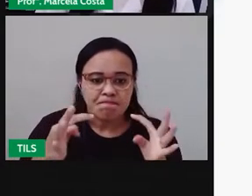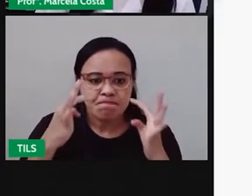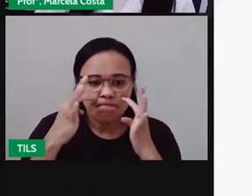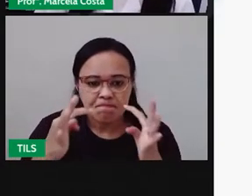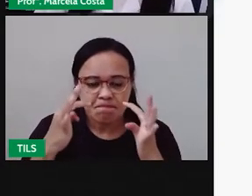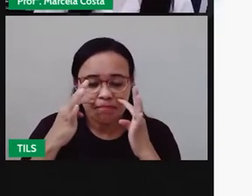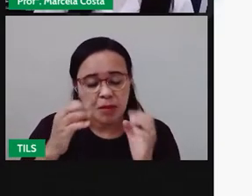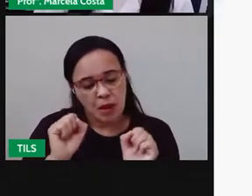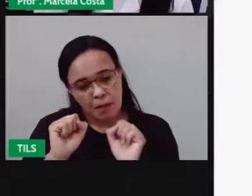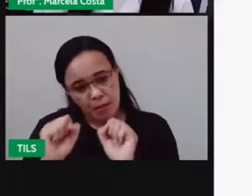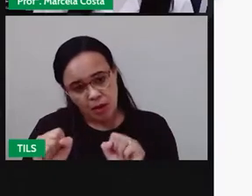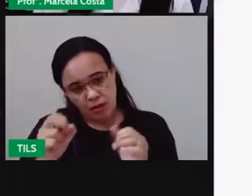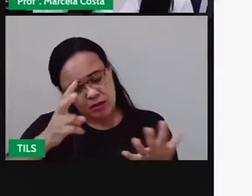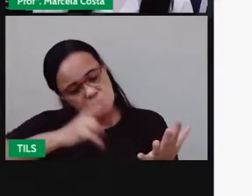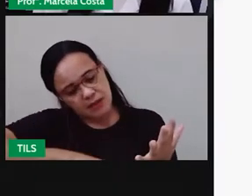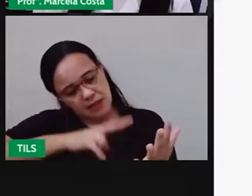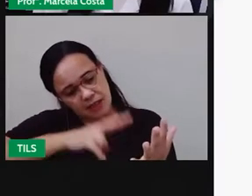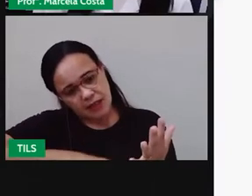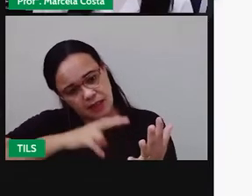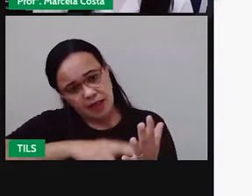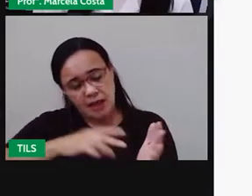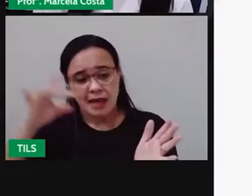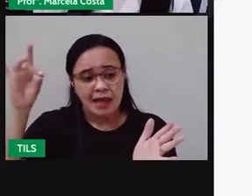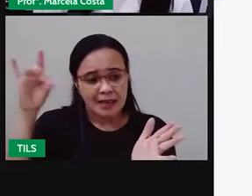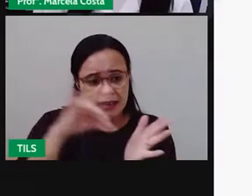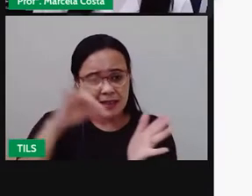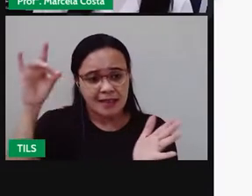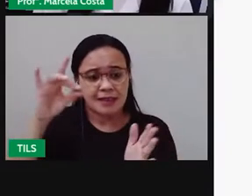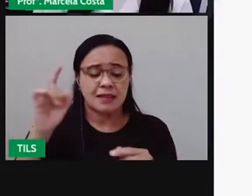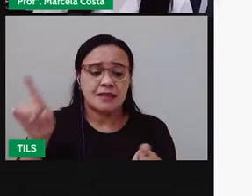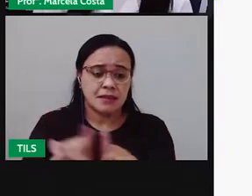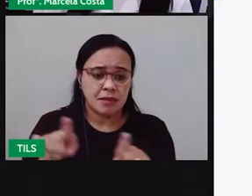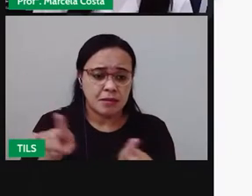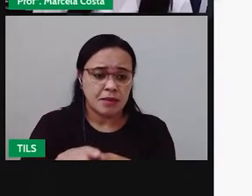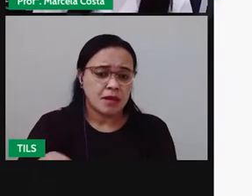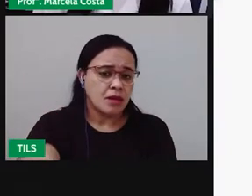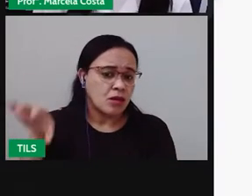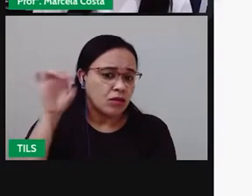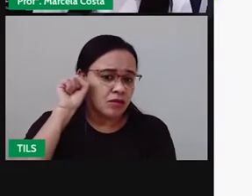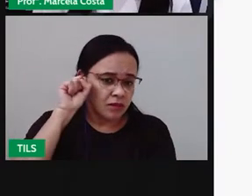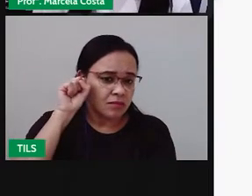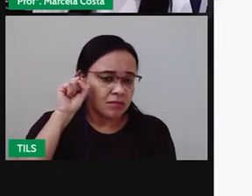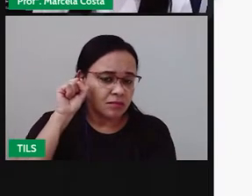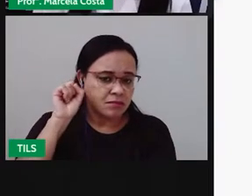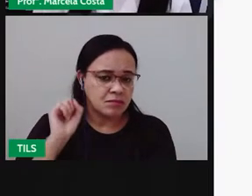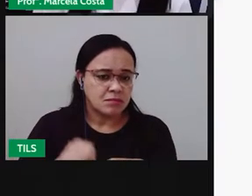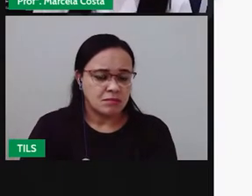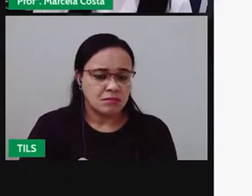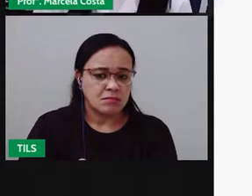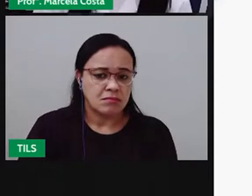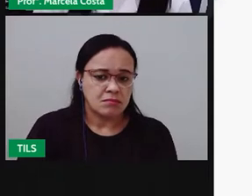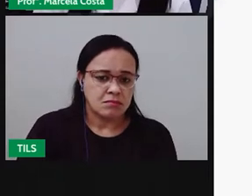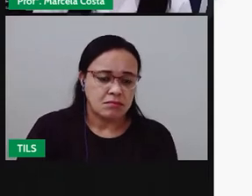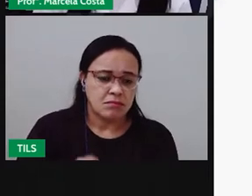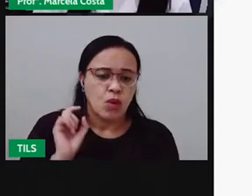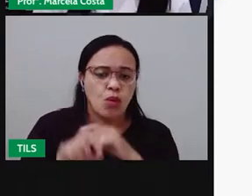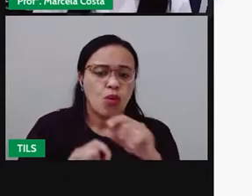e tem a opção de clicar aqui, e ouvir. Clima e vegetação do nordeste.